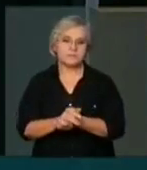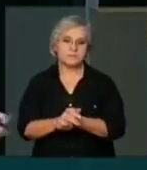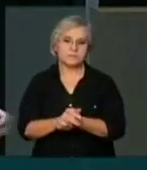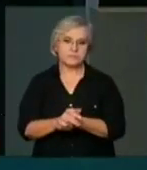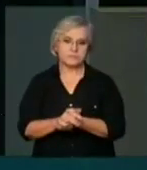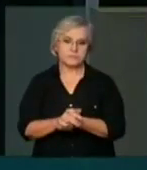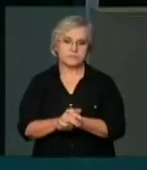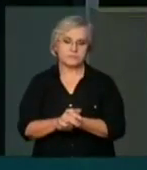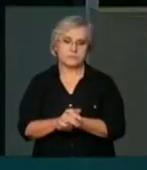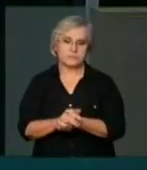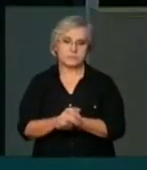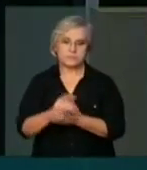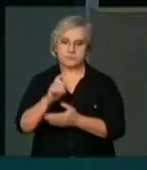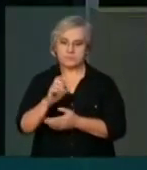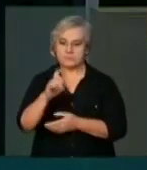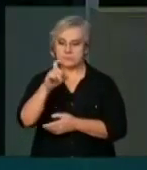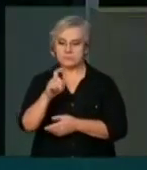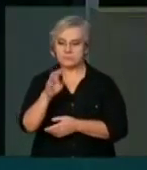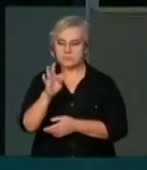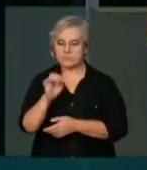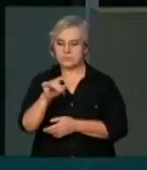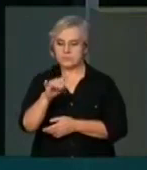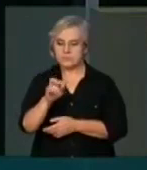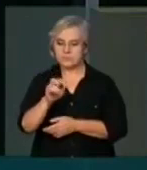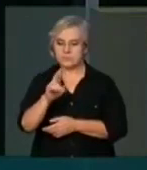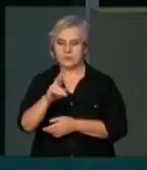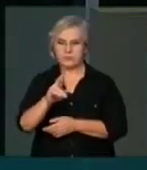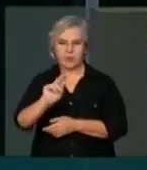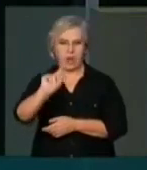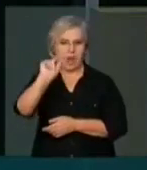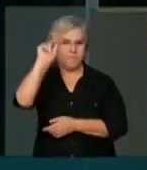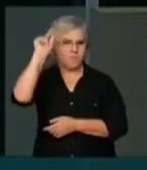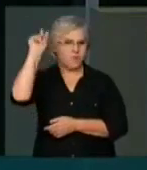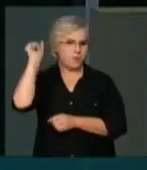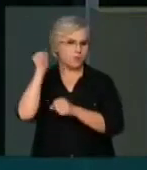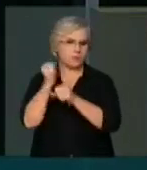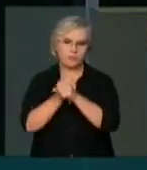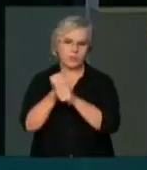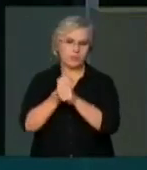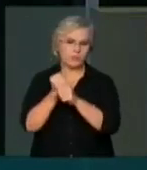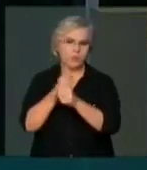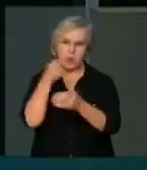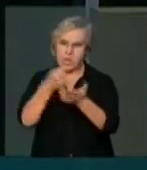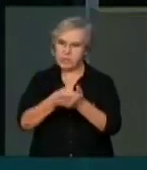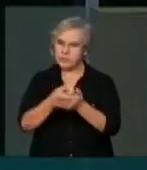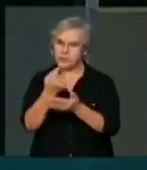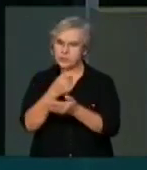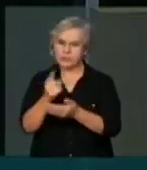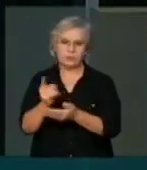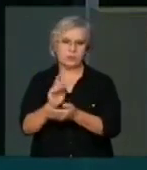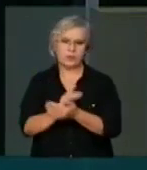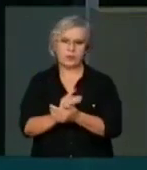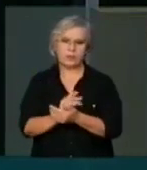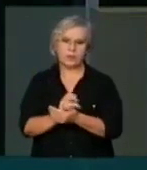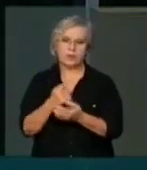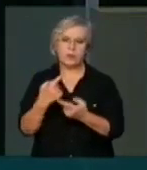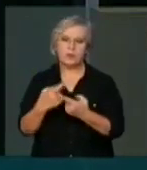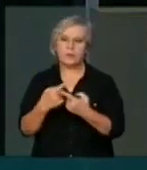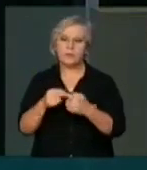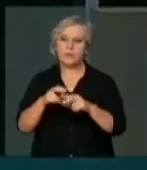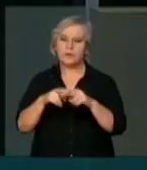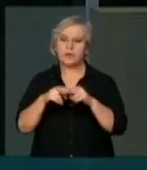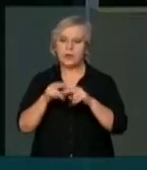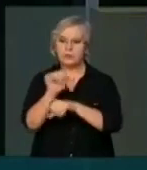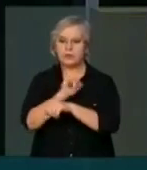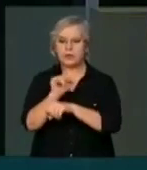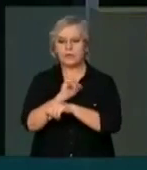Noruega e outros, o extintor de incêndio já não é exigido há décadas, porque os veículos estão dotados de tecnologias